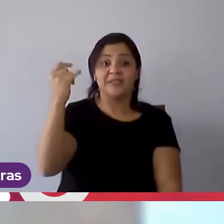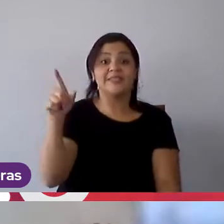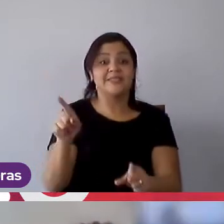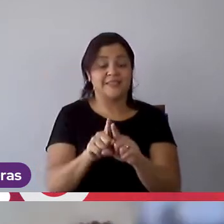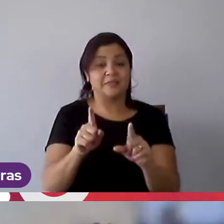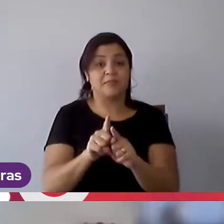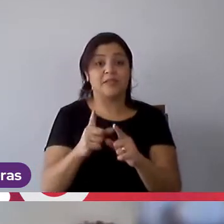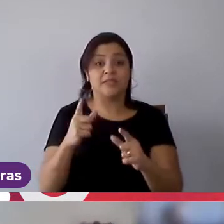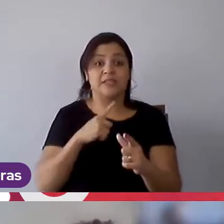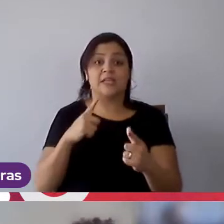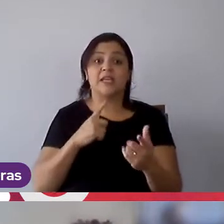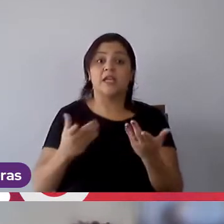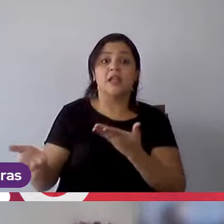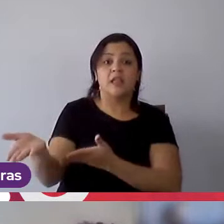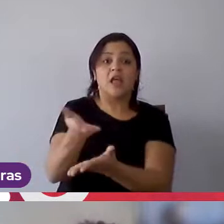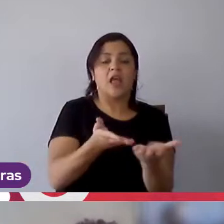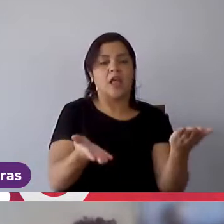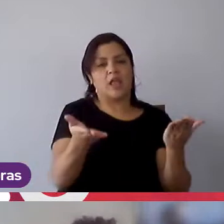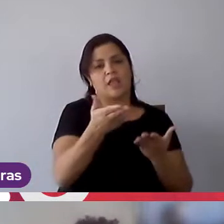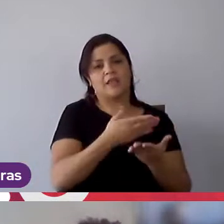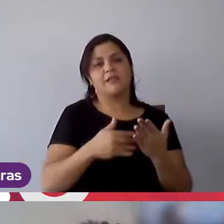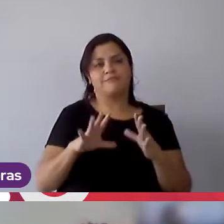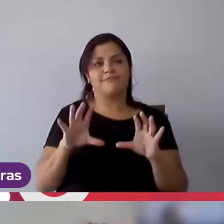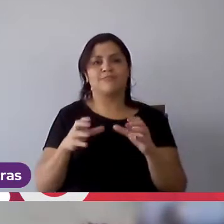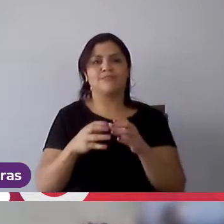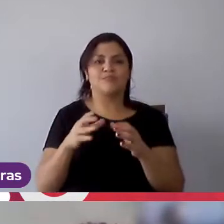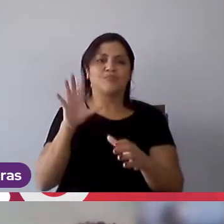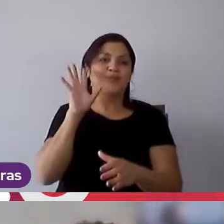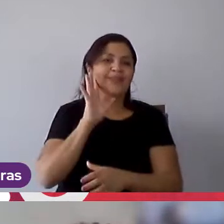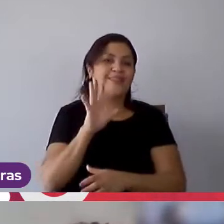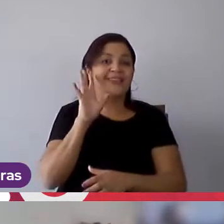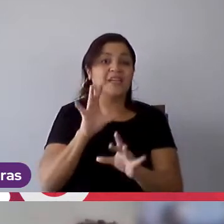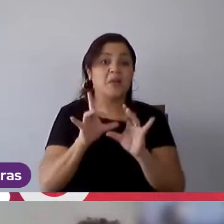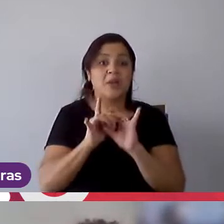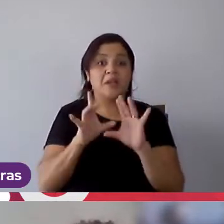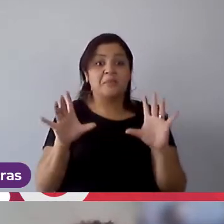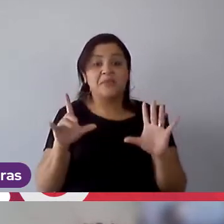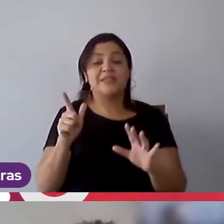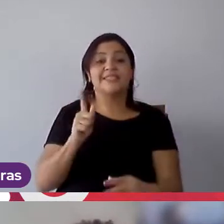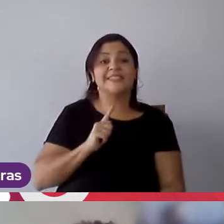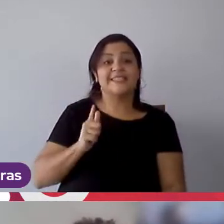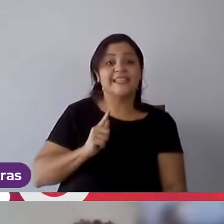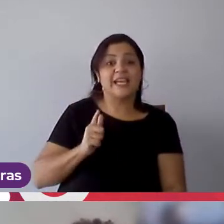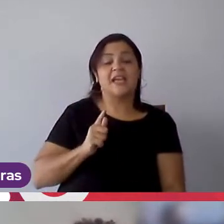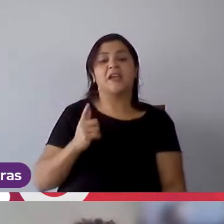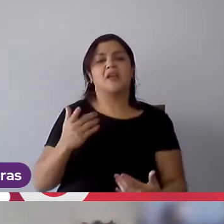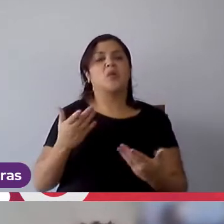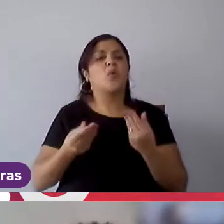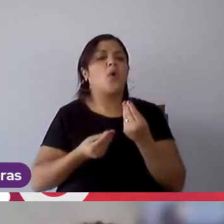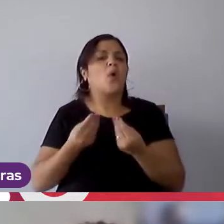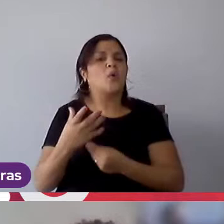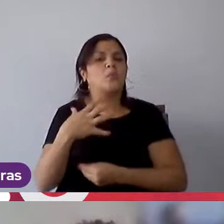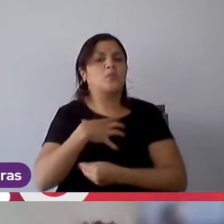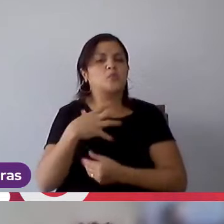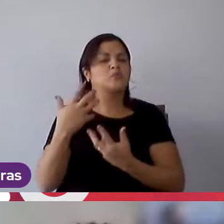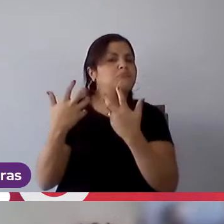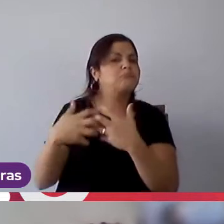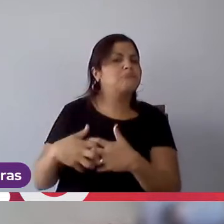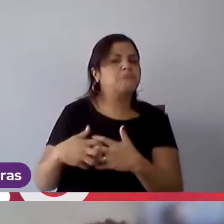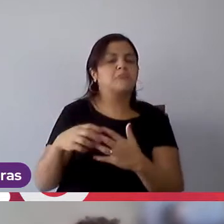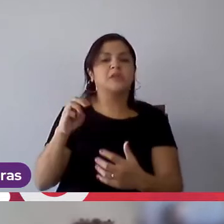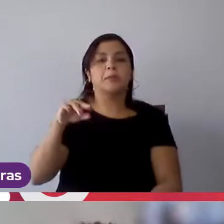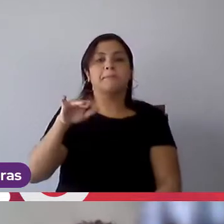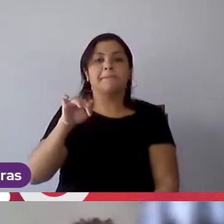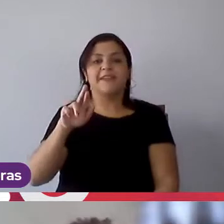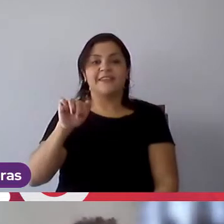esse intercâmbio também entre as áreas é muito legal de você ter essa liberdade de talvez querer entender um pouquinho mais como funciona a manufatura, como